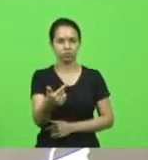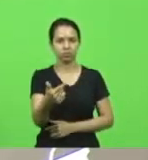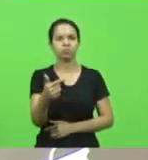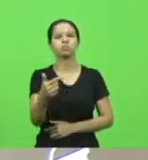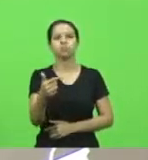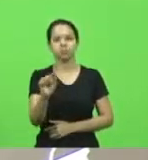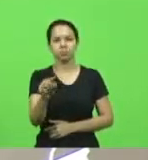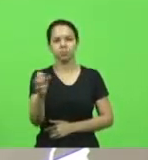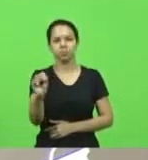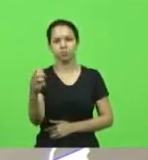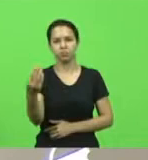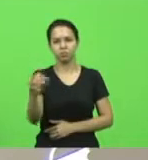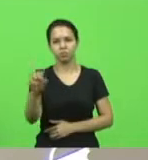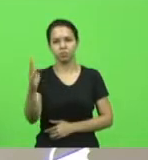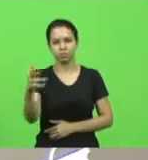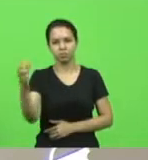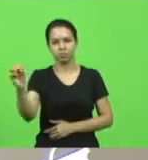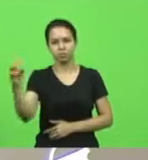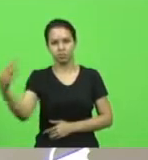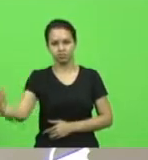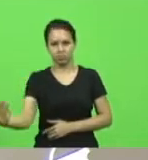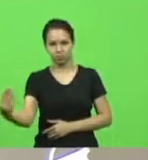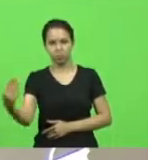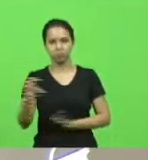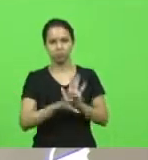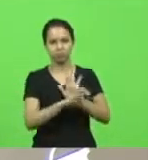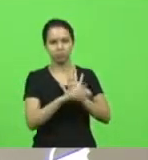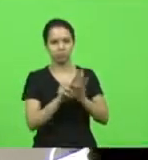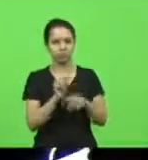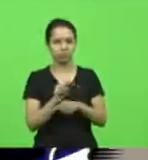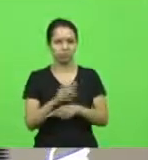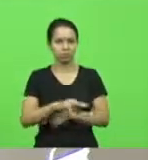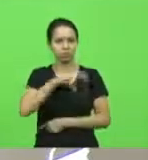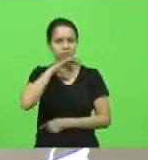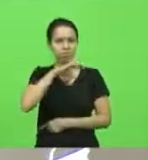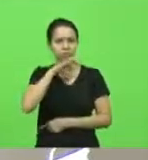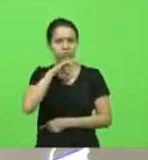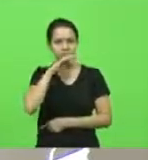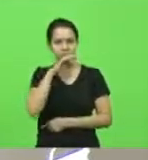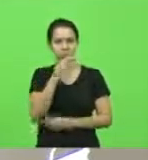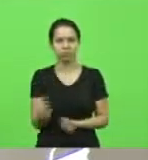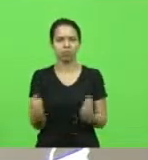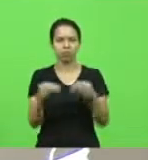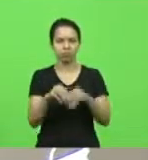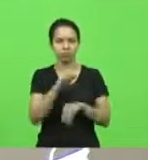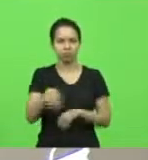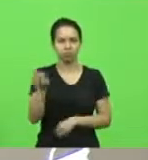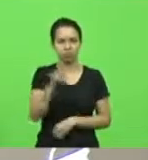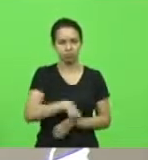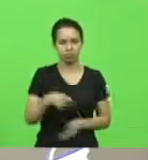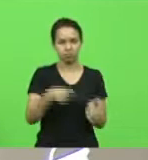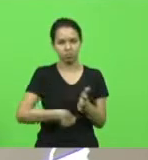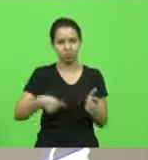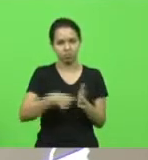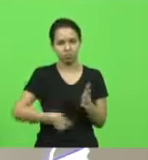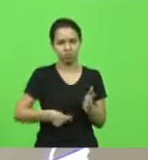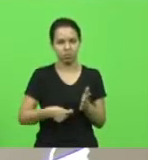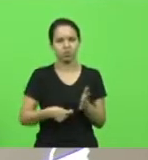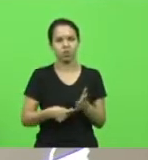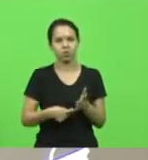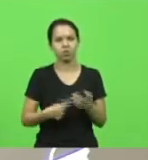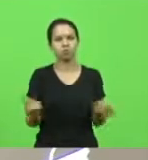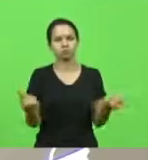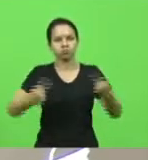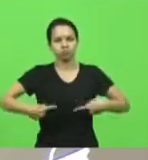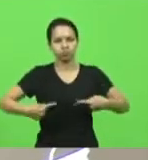.2003, Código Estadual de Proteção aos Animais, objetivando incluir a vedação da prática da luta de galos, designada como